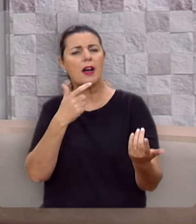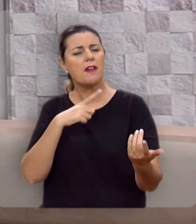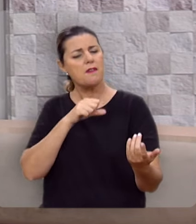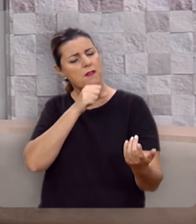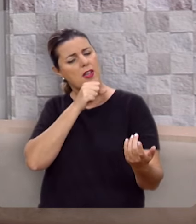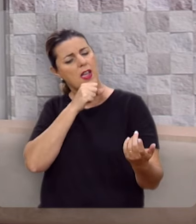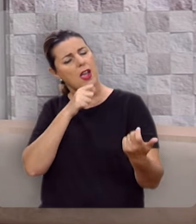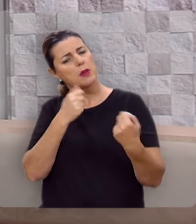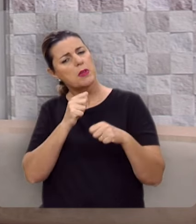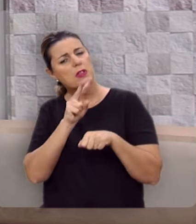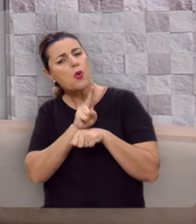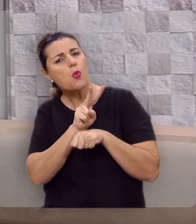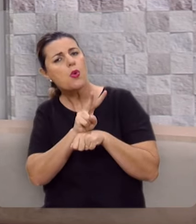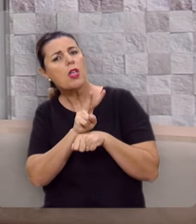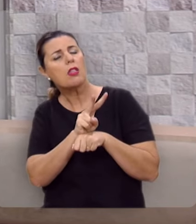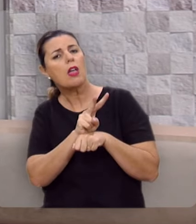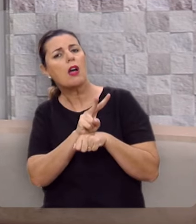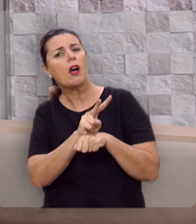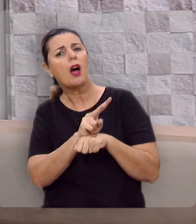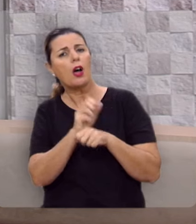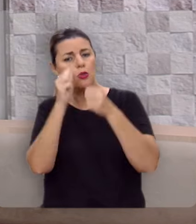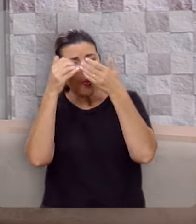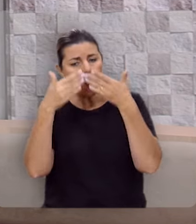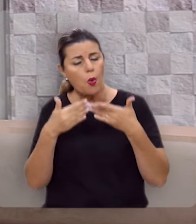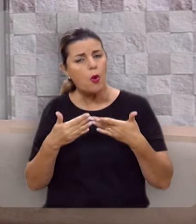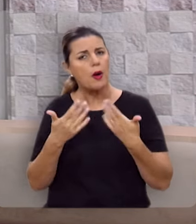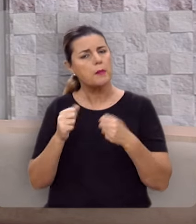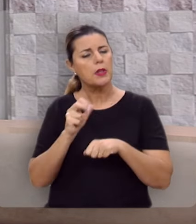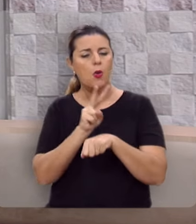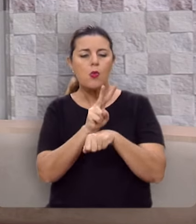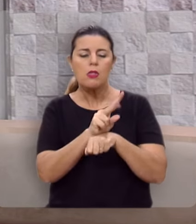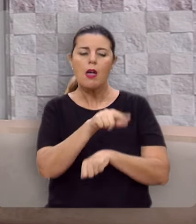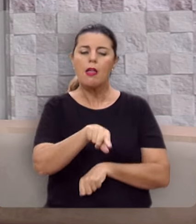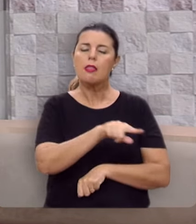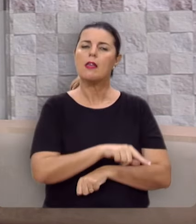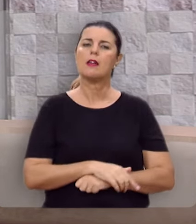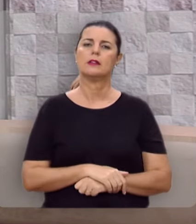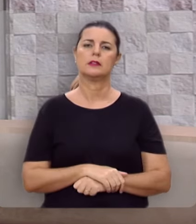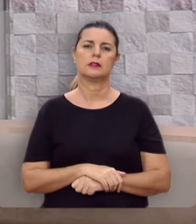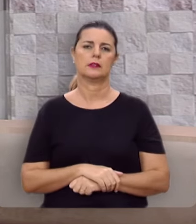precisando da sua ajuda, da sua presença, do seu cuidado. Honre seus pais, cuide deles.